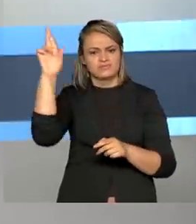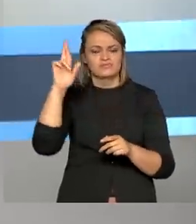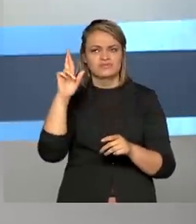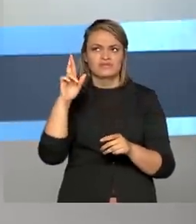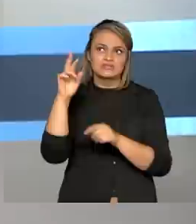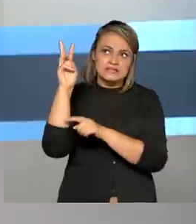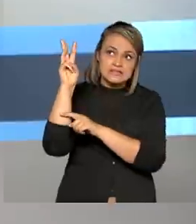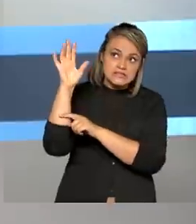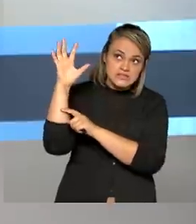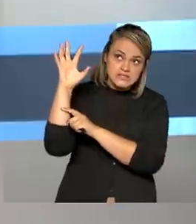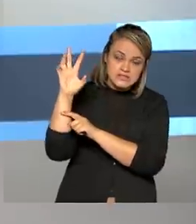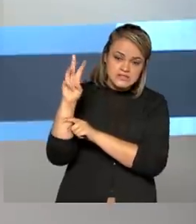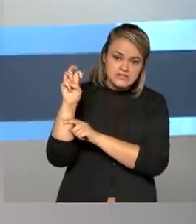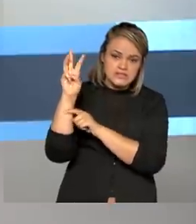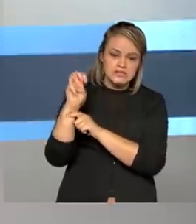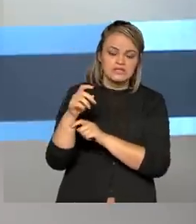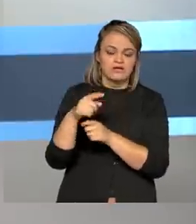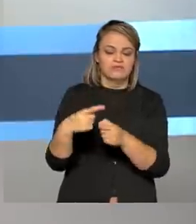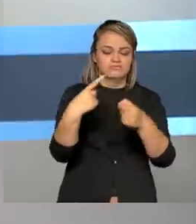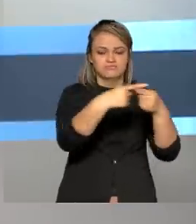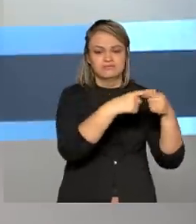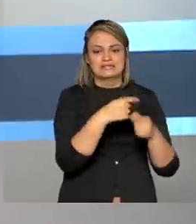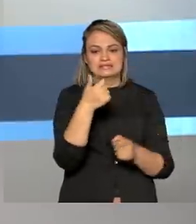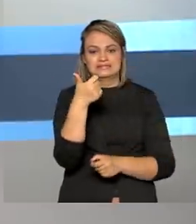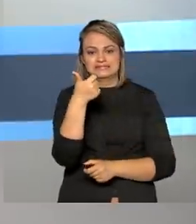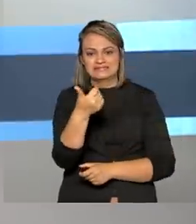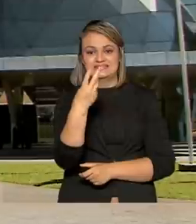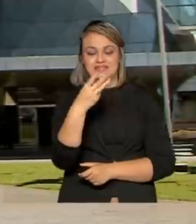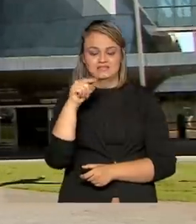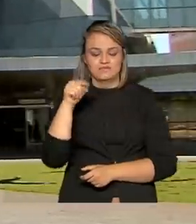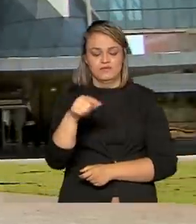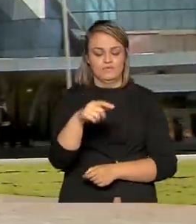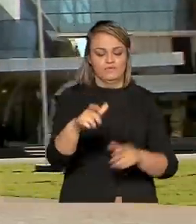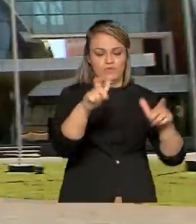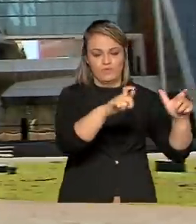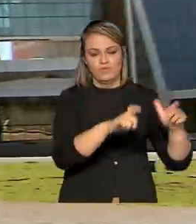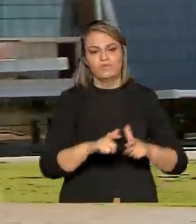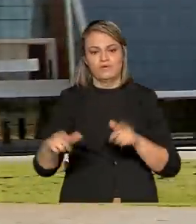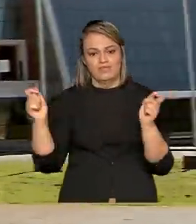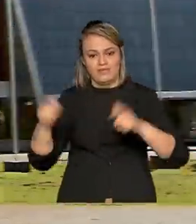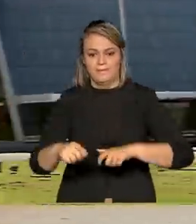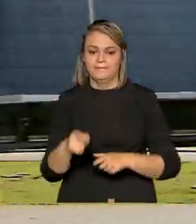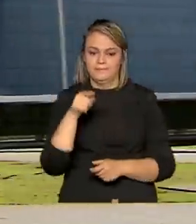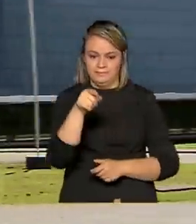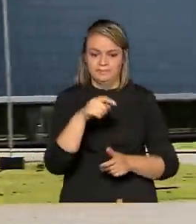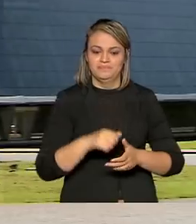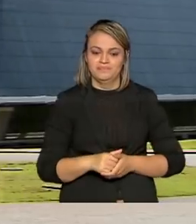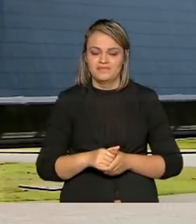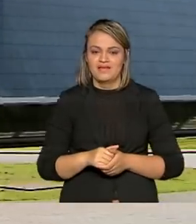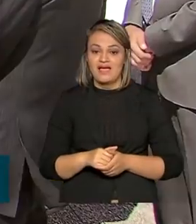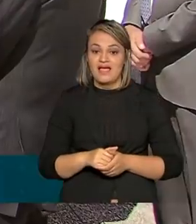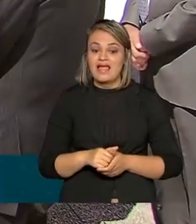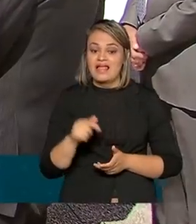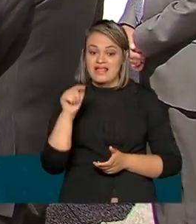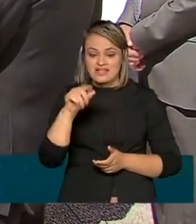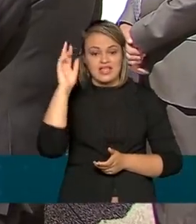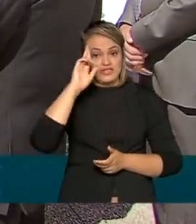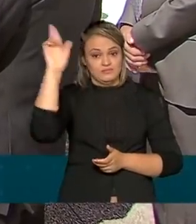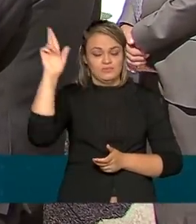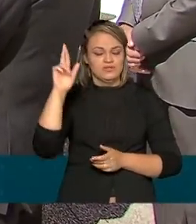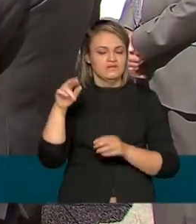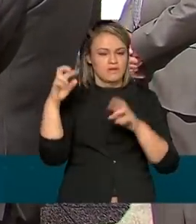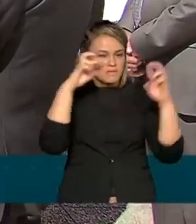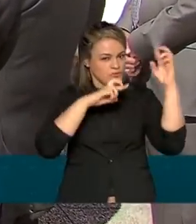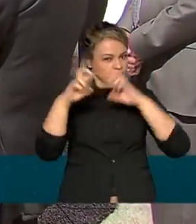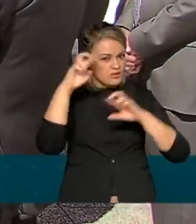internet a mais de 13 mil pontos no país. O Centro de Operações Espaciais é responsável pelo